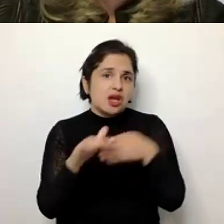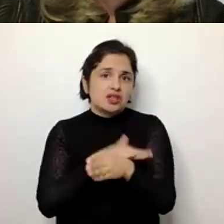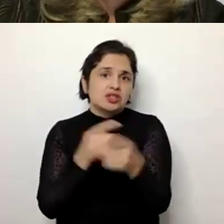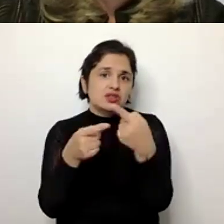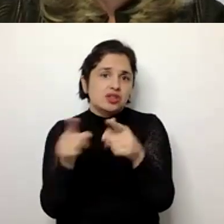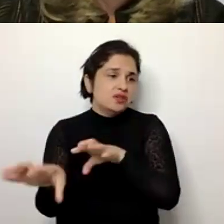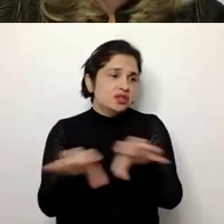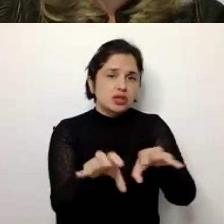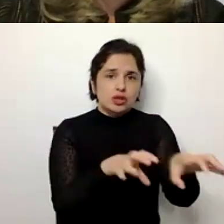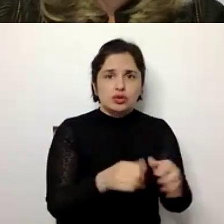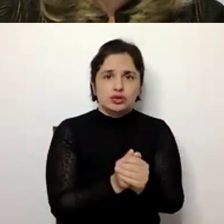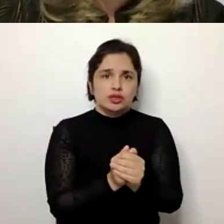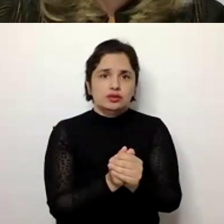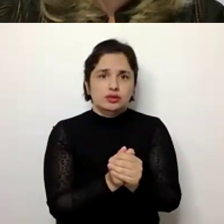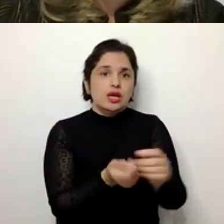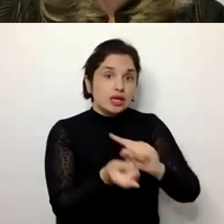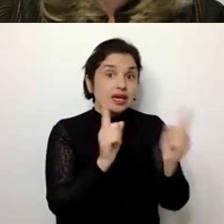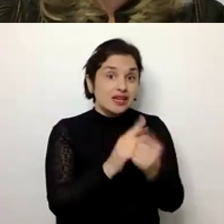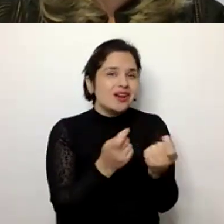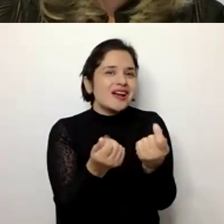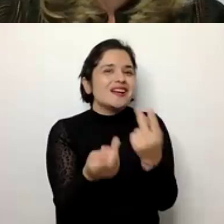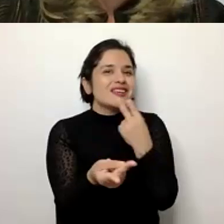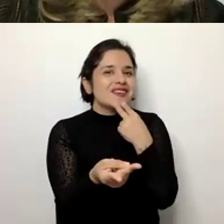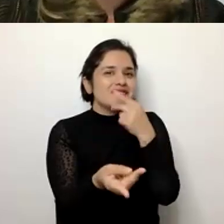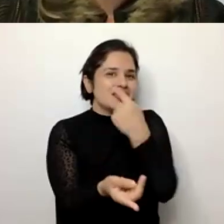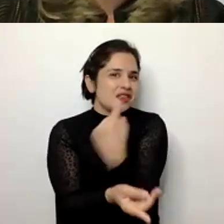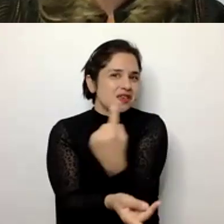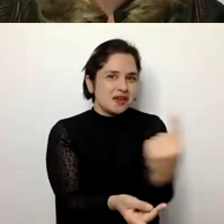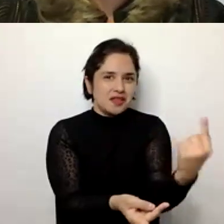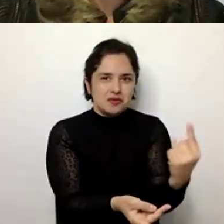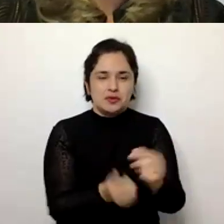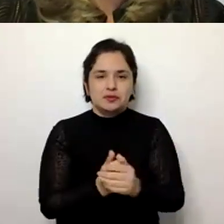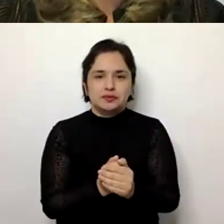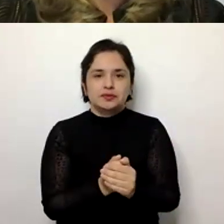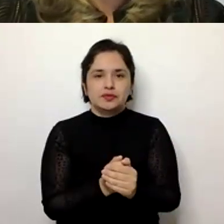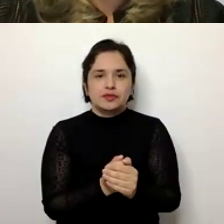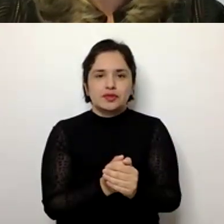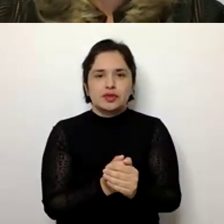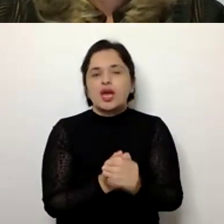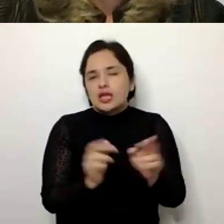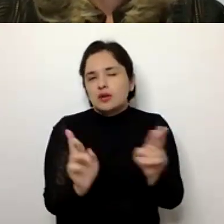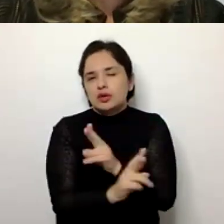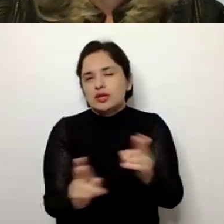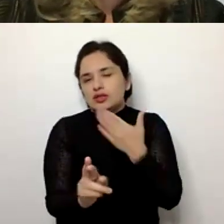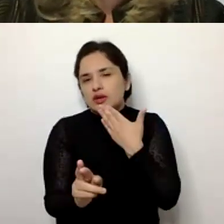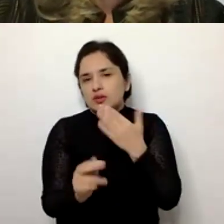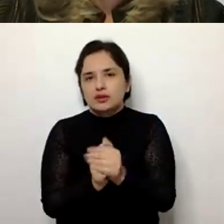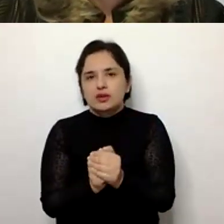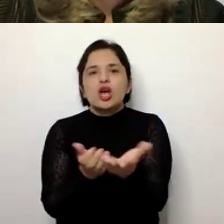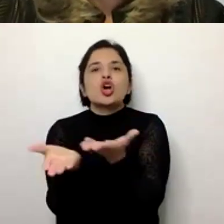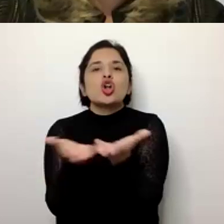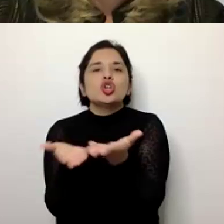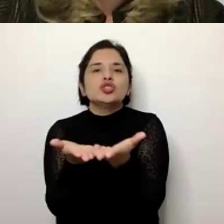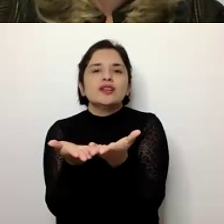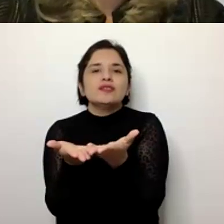coisas, que, de alguma forma, eles têm cambiando a qualidade de vida de cada um dos seus sujeitos, e que, de alguma forma, está muito associado também com o que são as condições